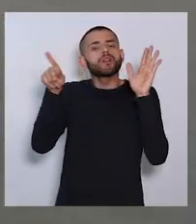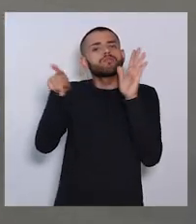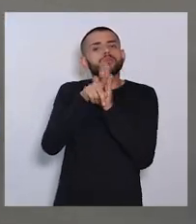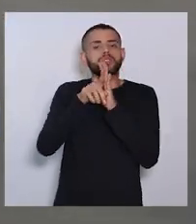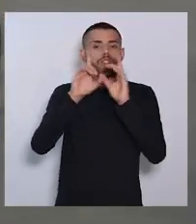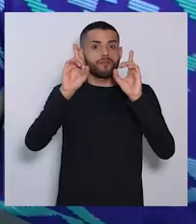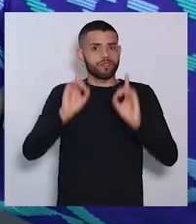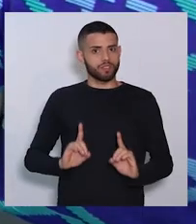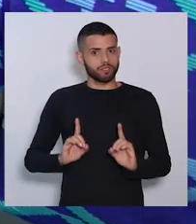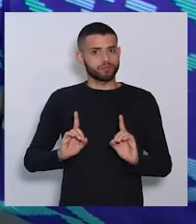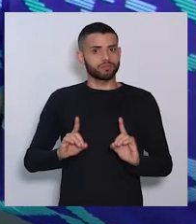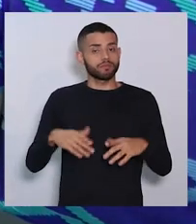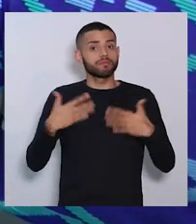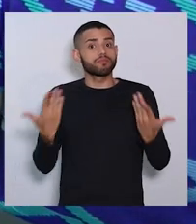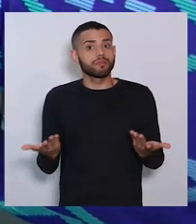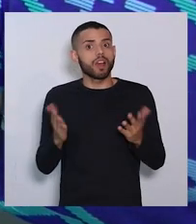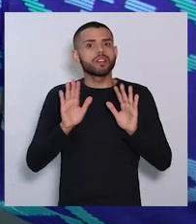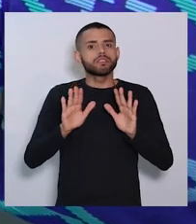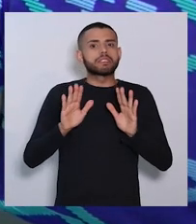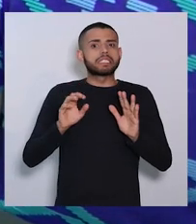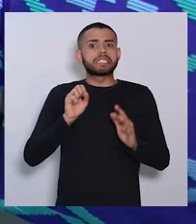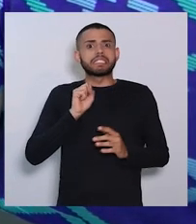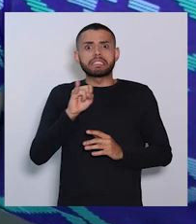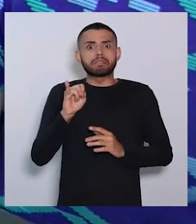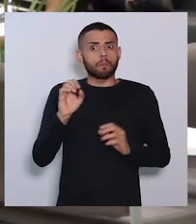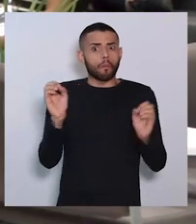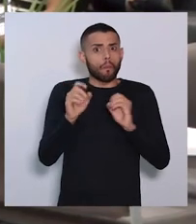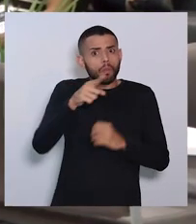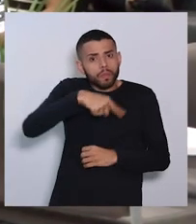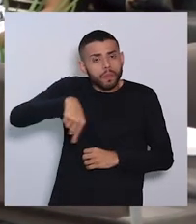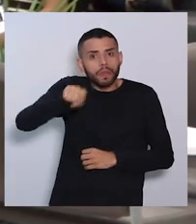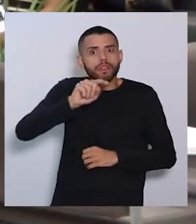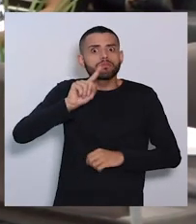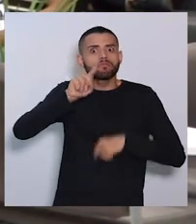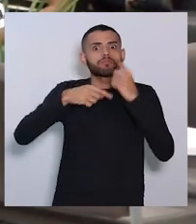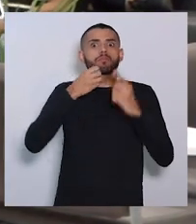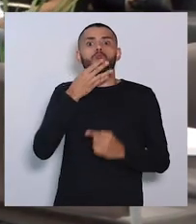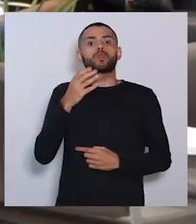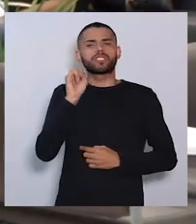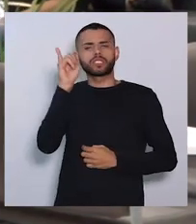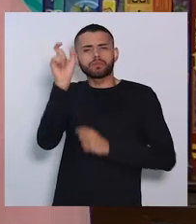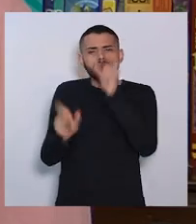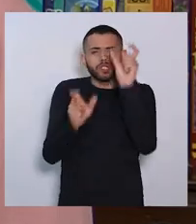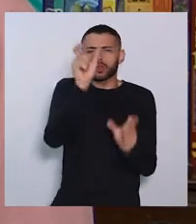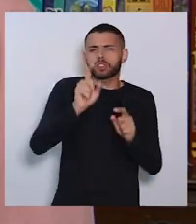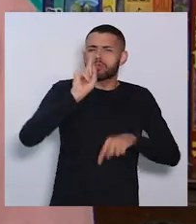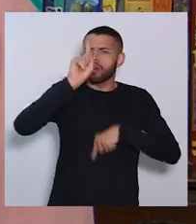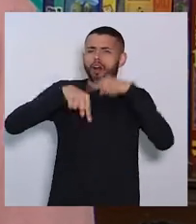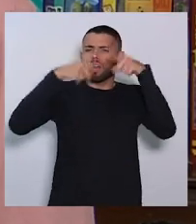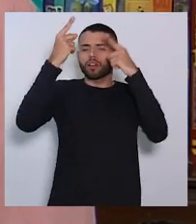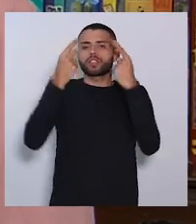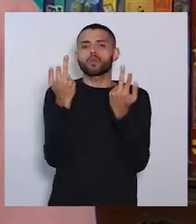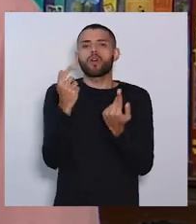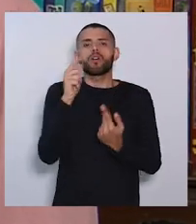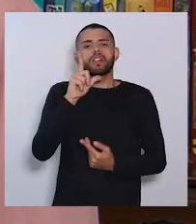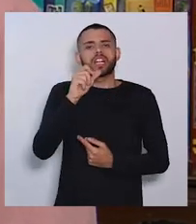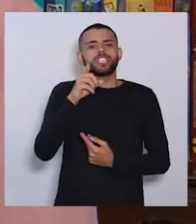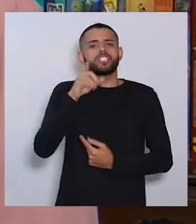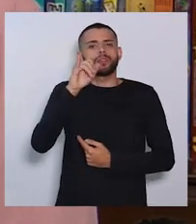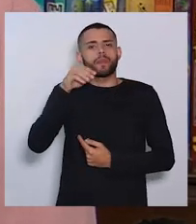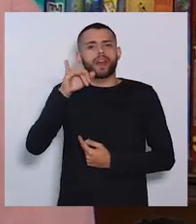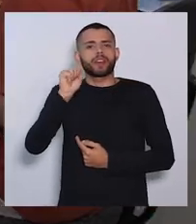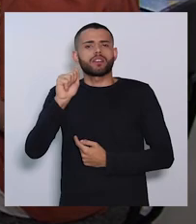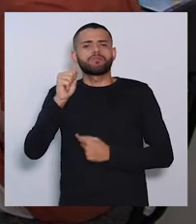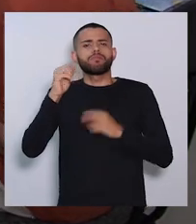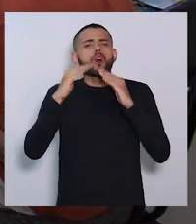necessidades. Porém, nada disso faria sentido sem o sucesso dos nossos clientes, como no caso de Lady Maia, da